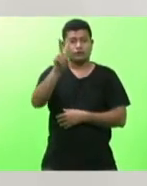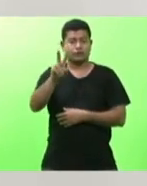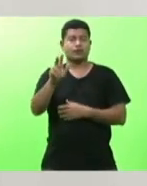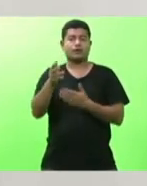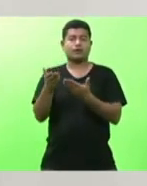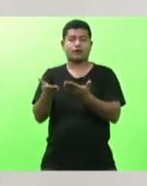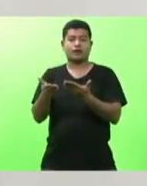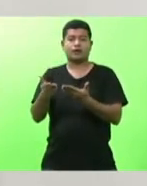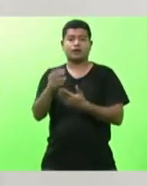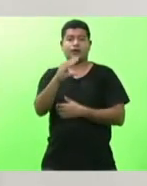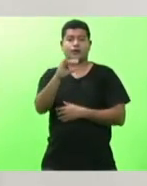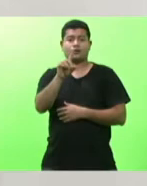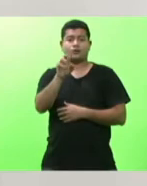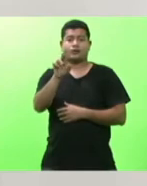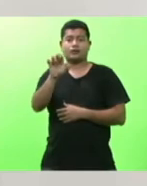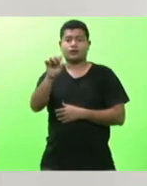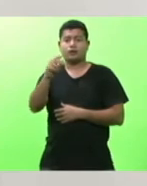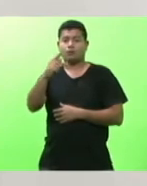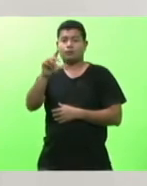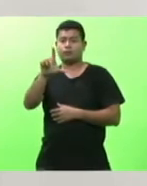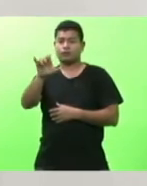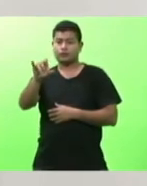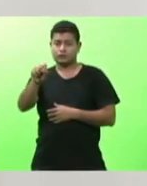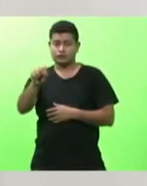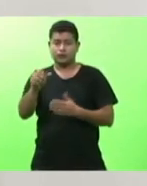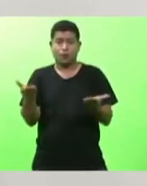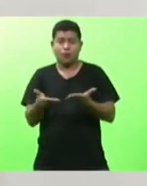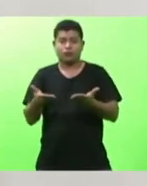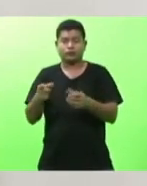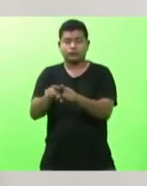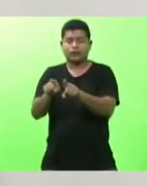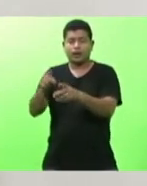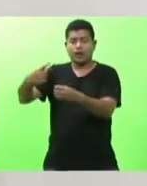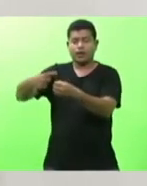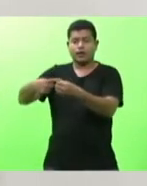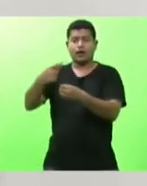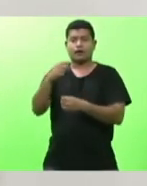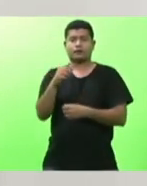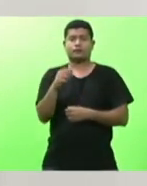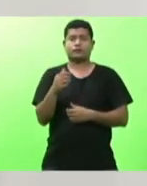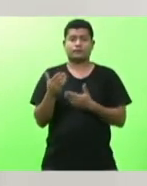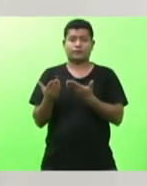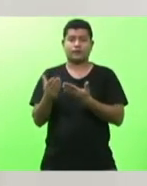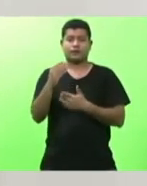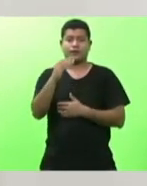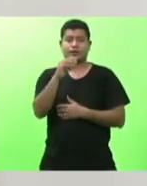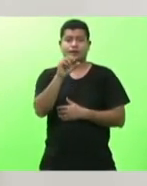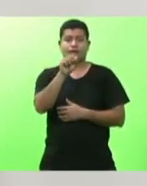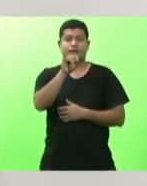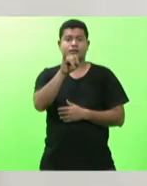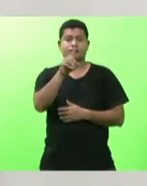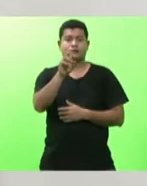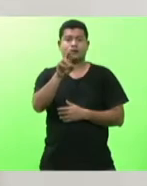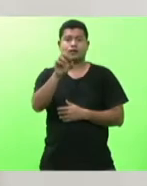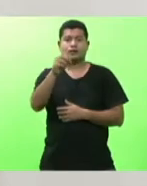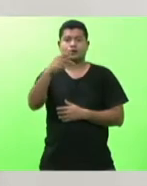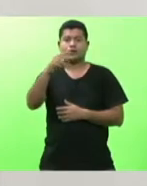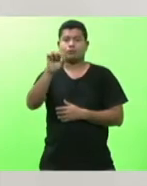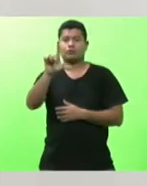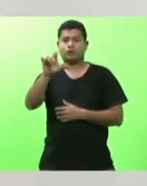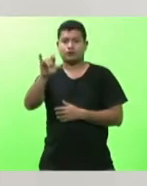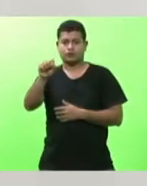Nova Beluno hoje é chamada de Siderópolis foram